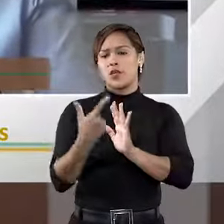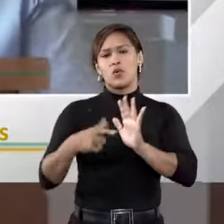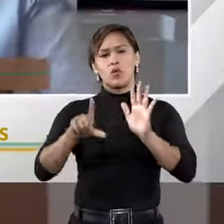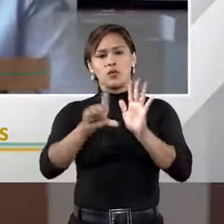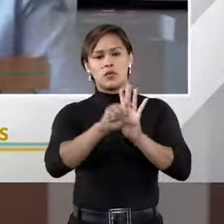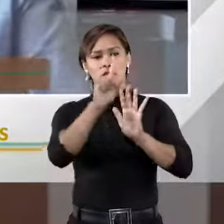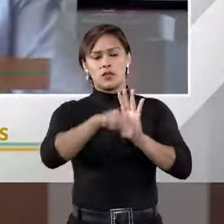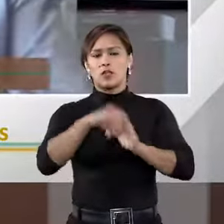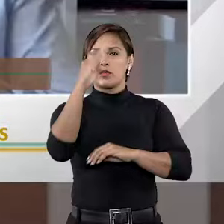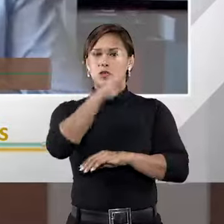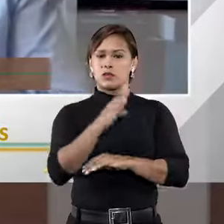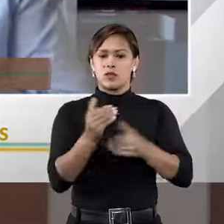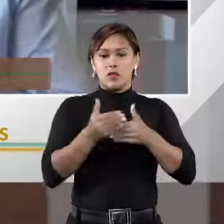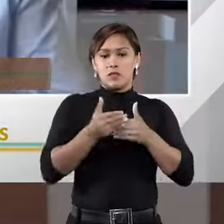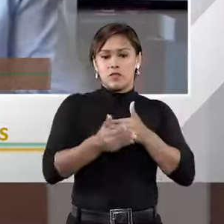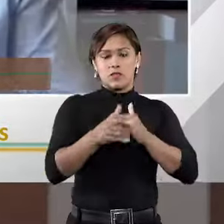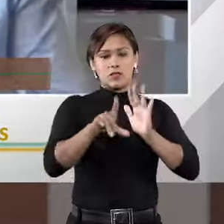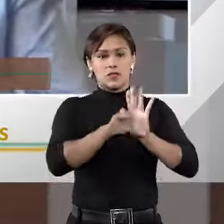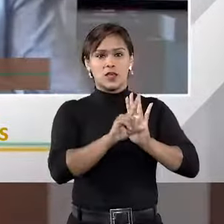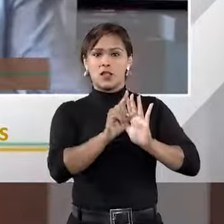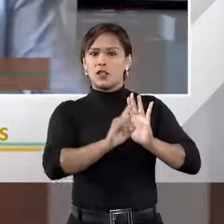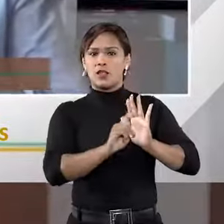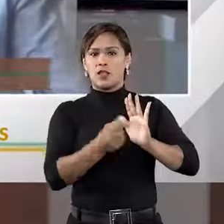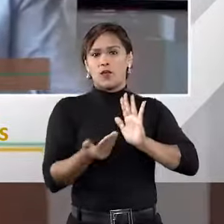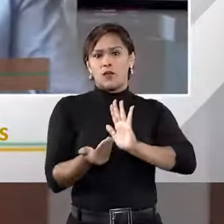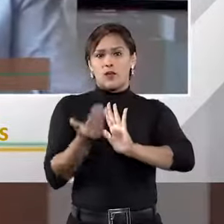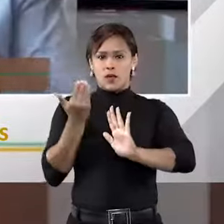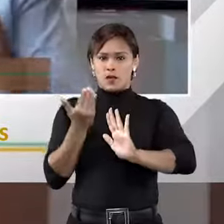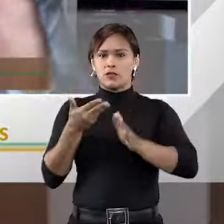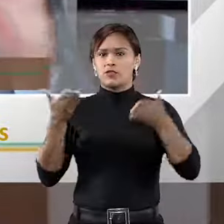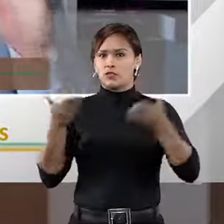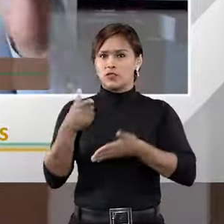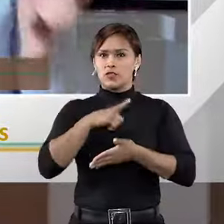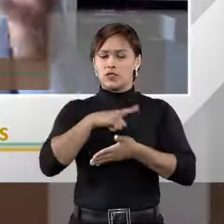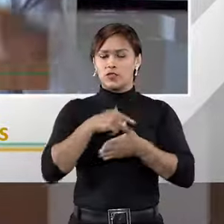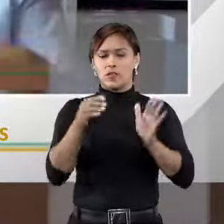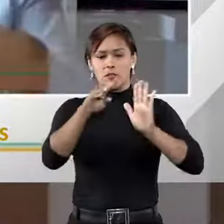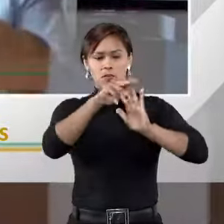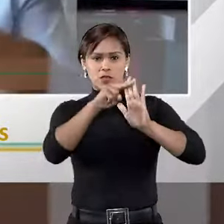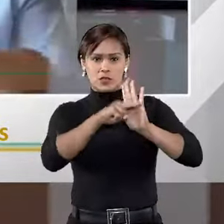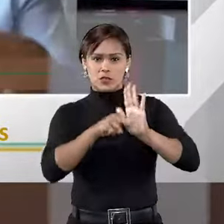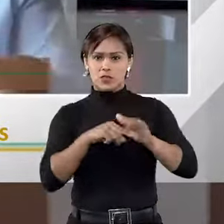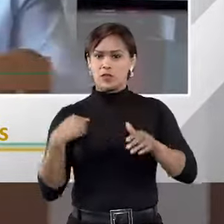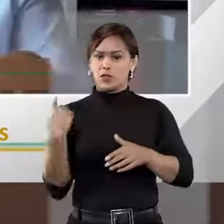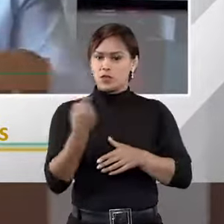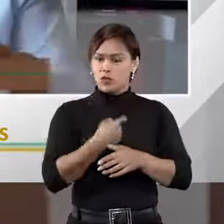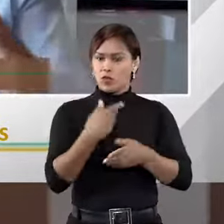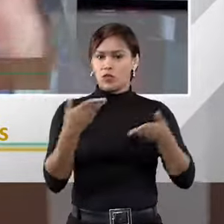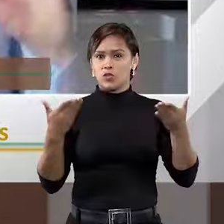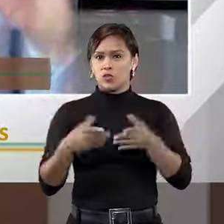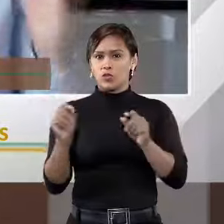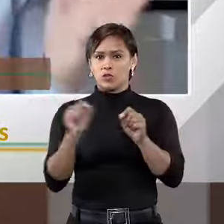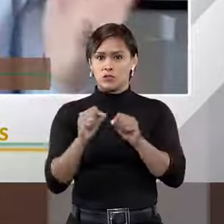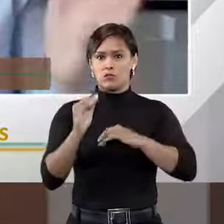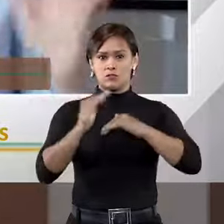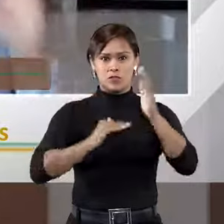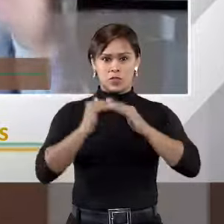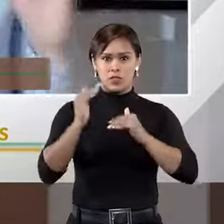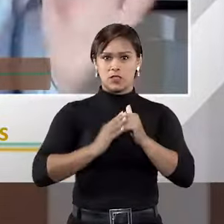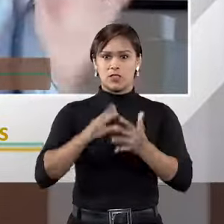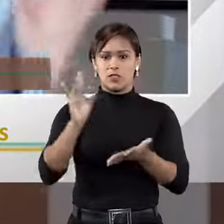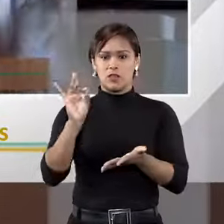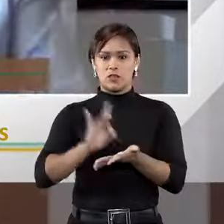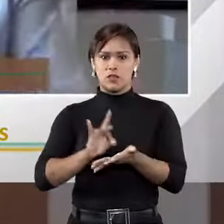exista no Brasil a partir dela. As arbitragem já havia antes, mas nos termos em que nós temos arbitragem hoje, que realmente